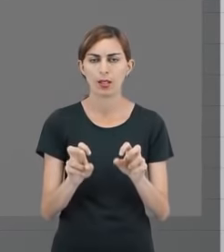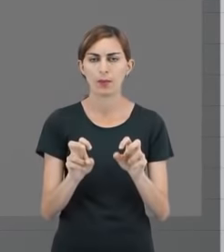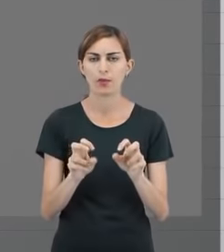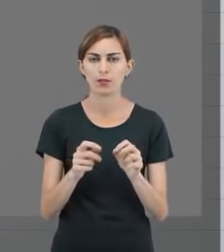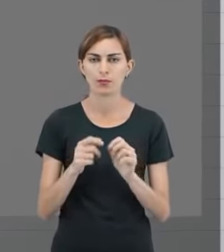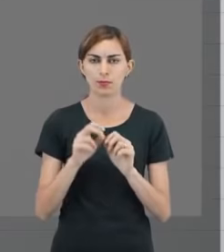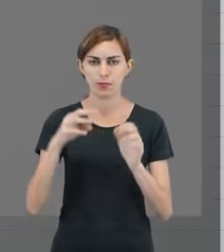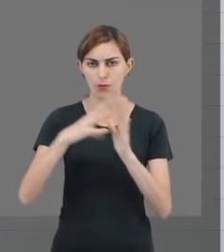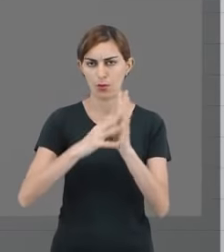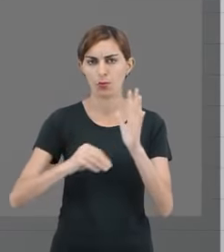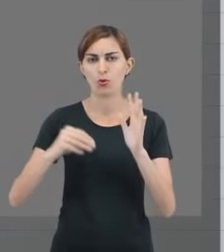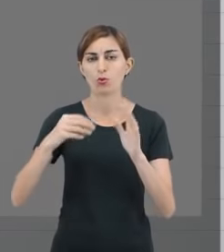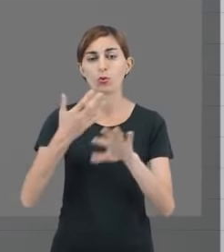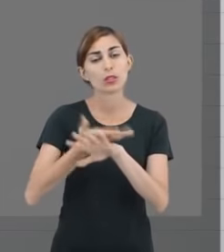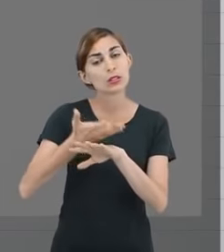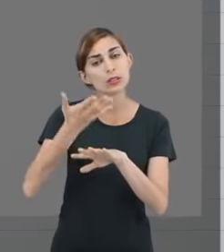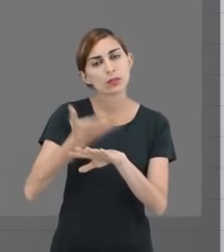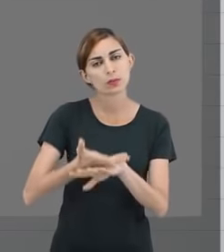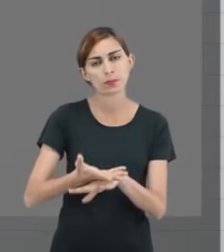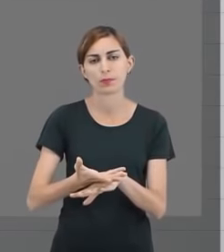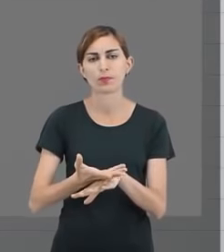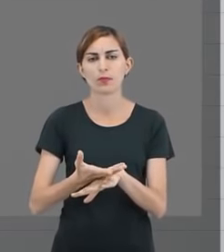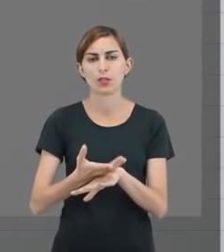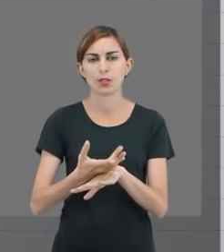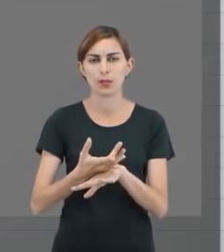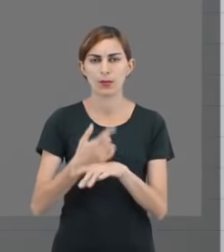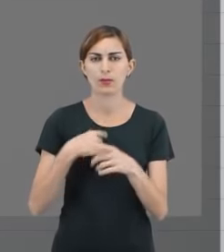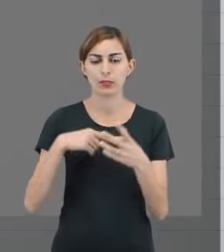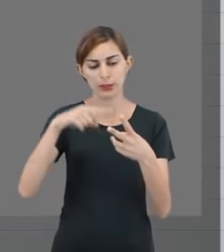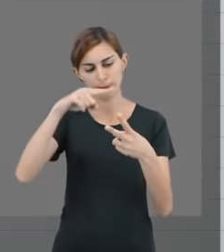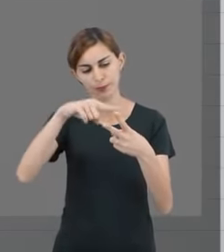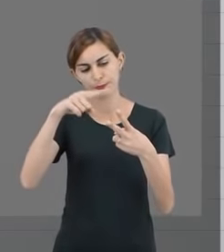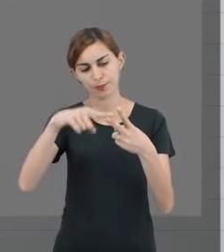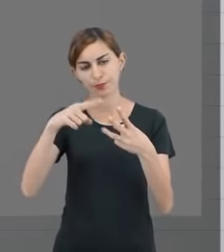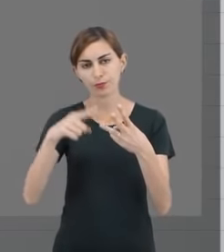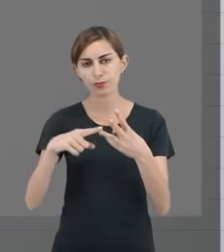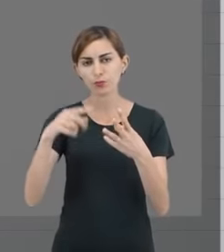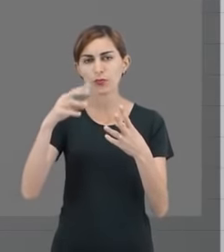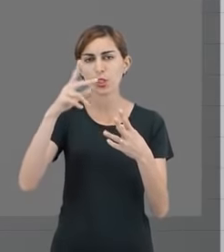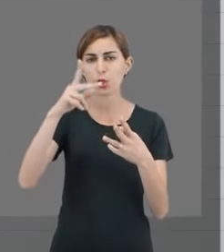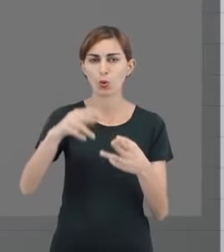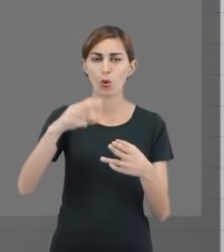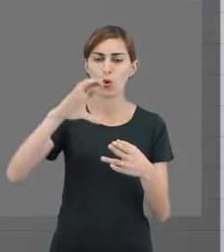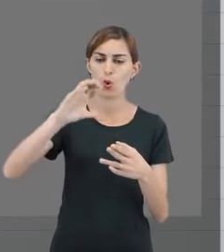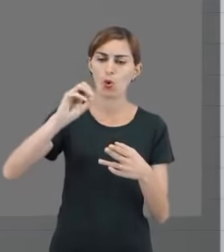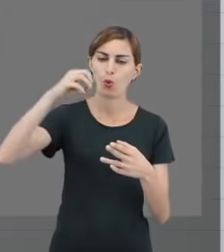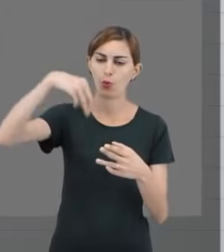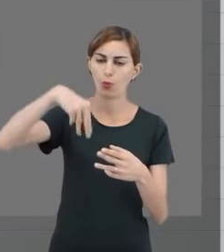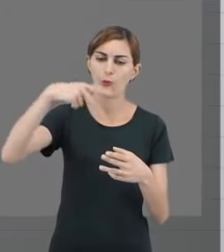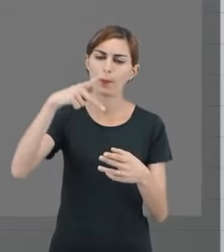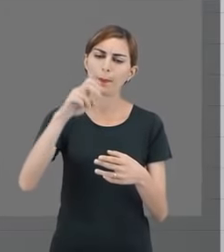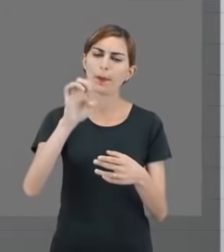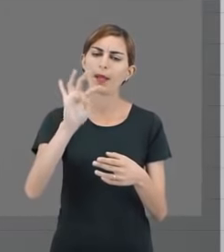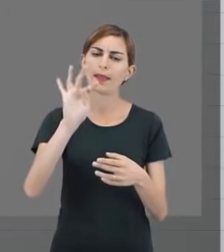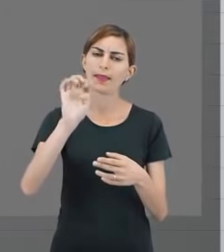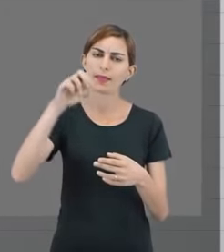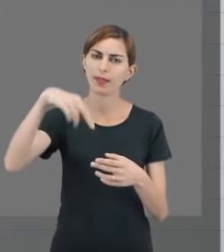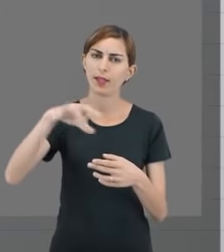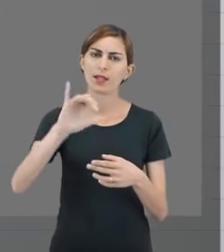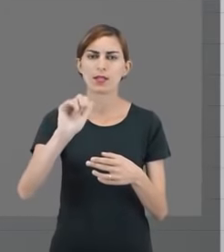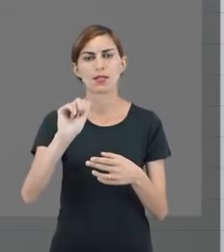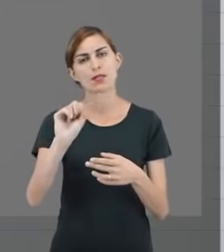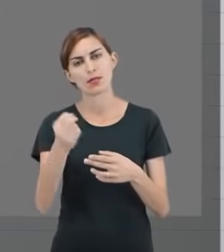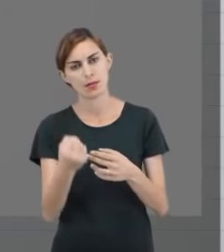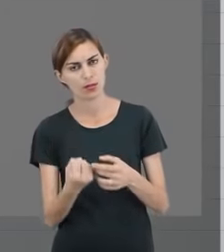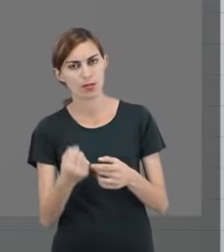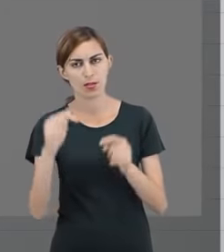Essas disciplinas são divididas em competências, certo? Como assim competências? A gente